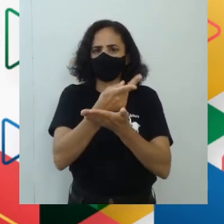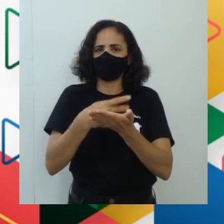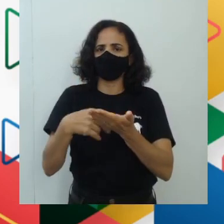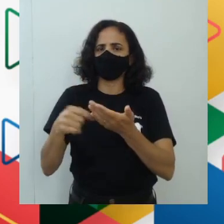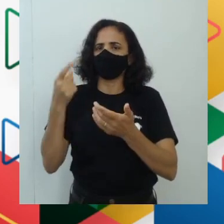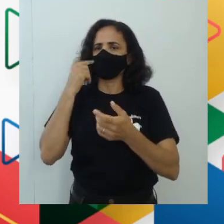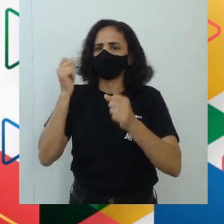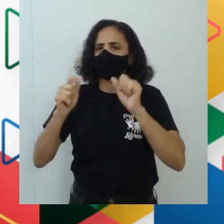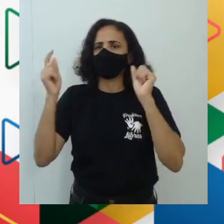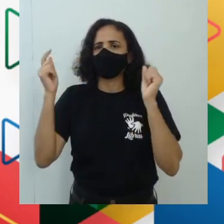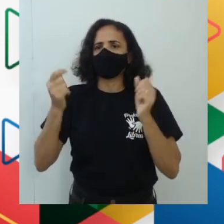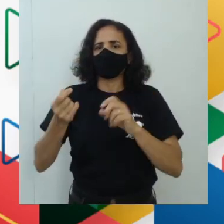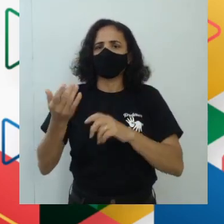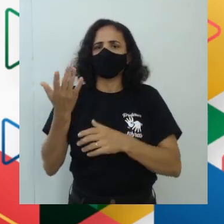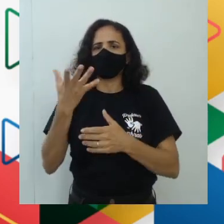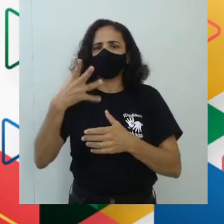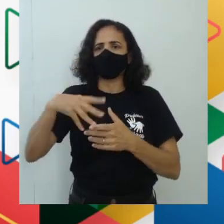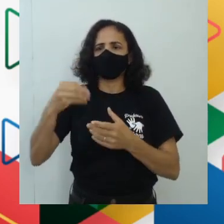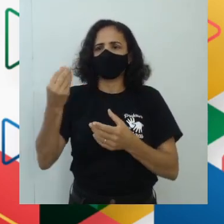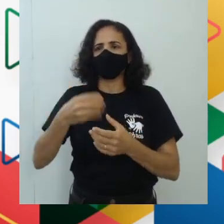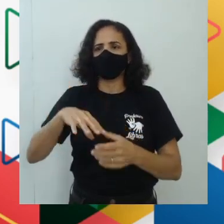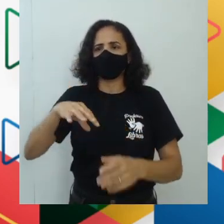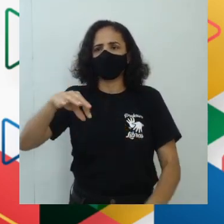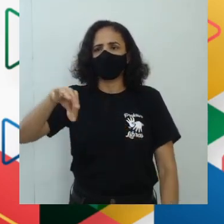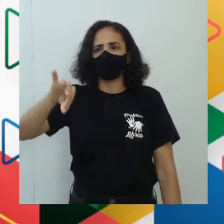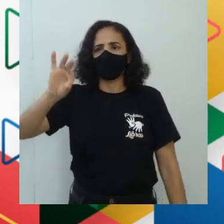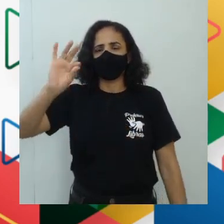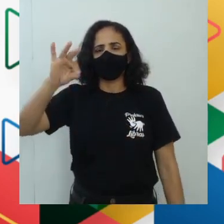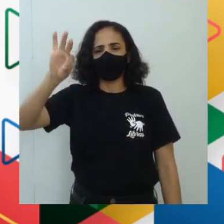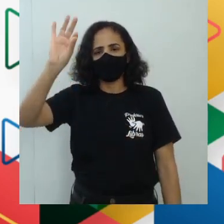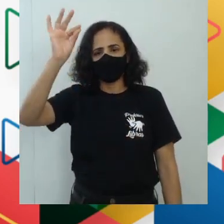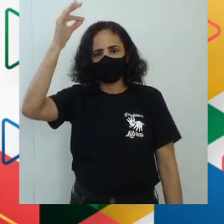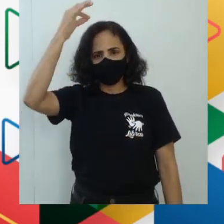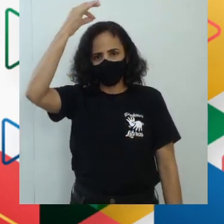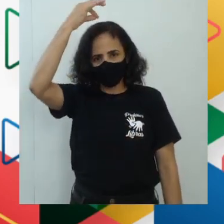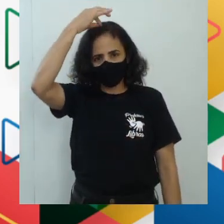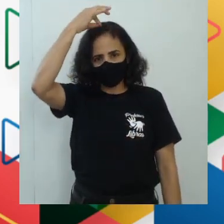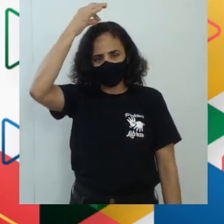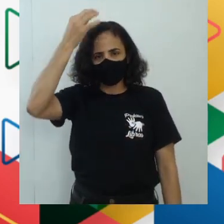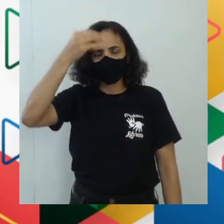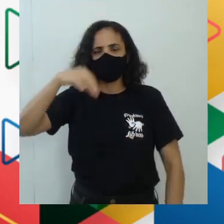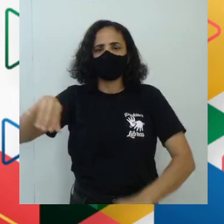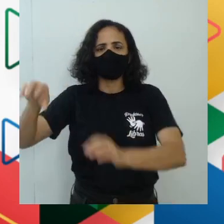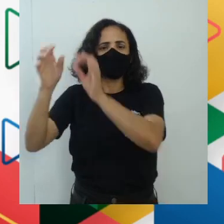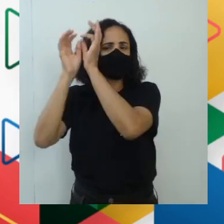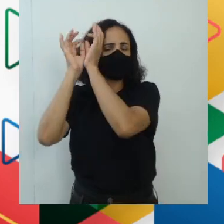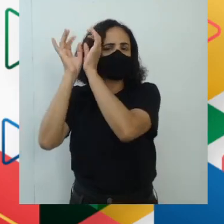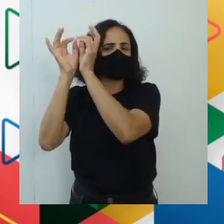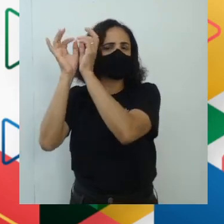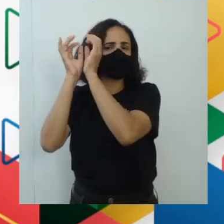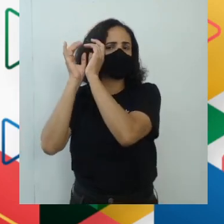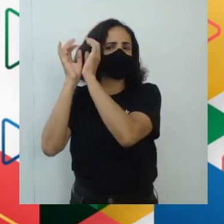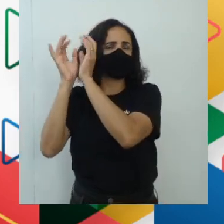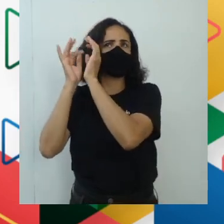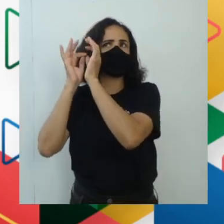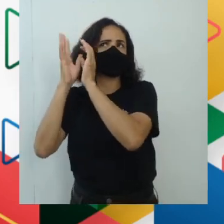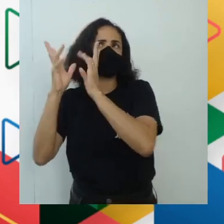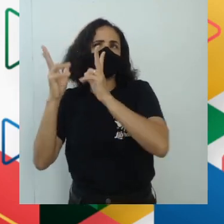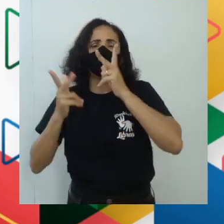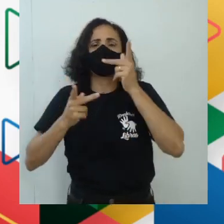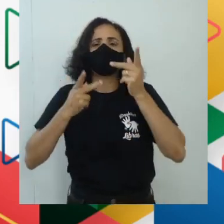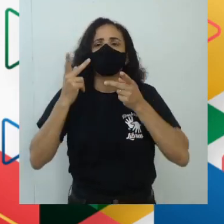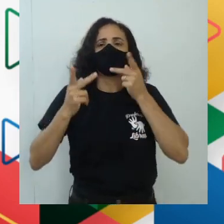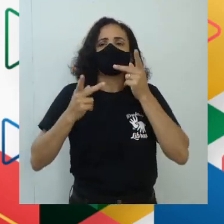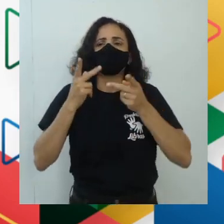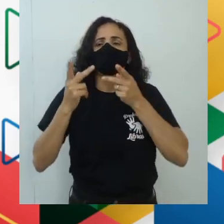uma mão que leva a algo que é posto ali no cérebro, ou seja, uma forma de falar a respeito